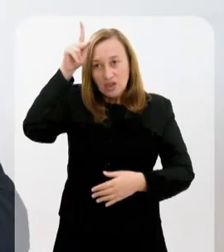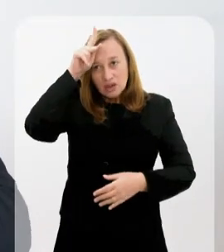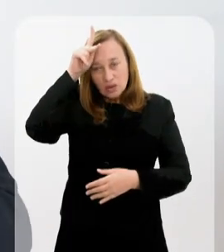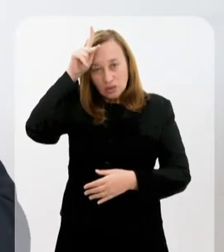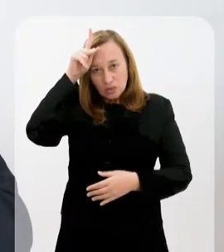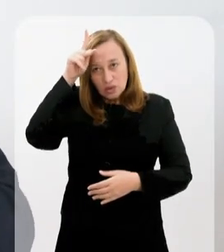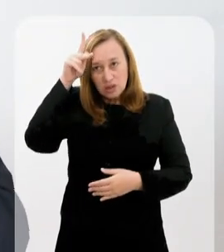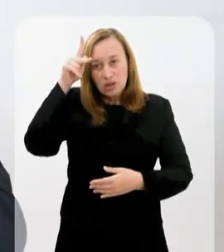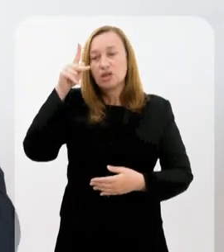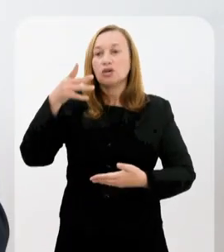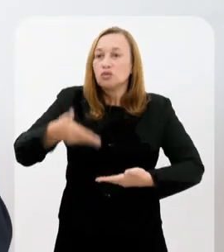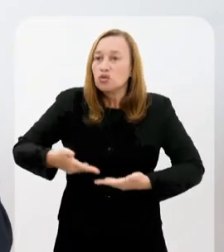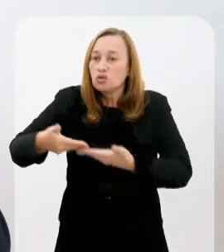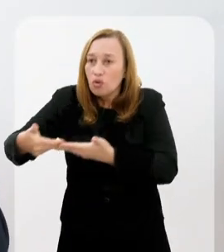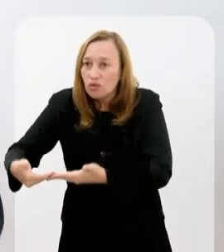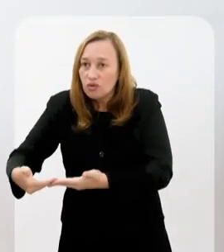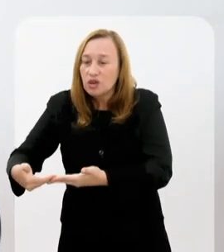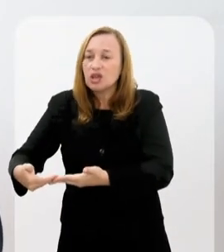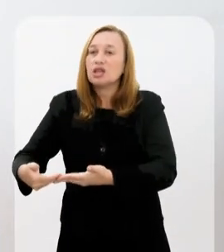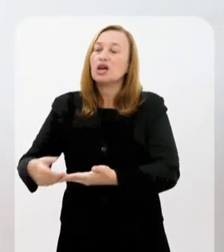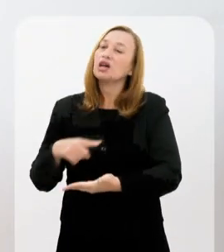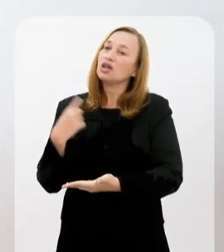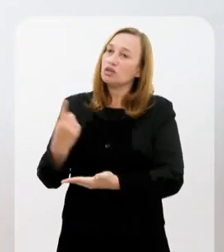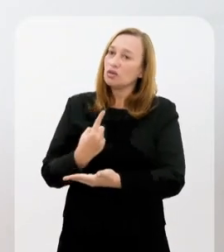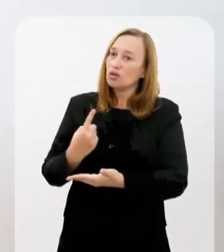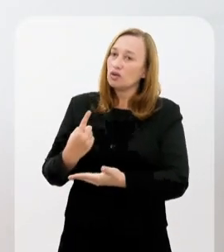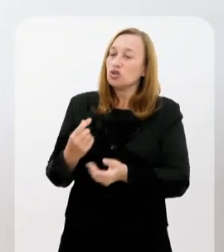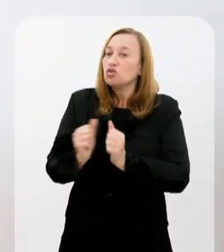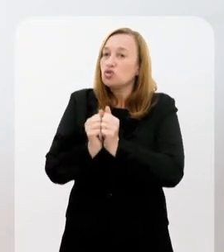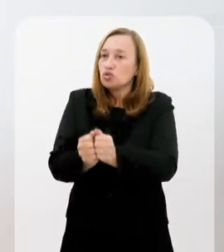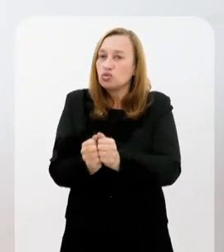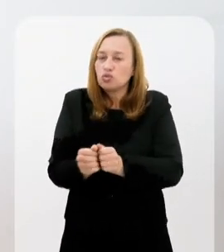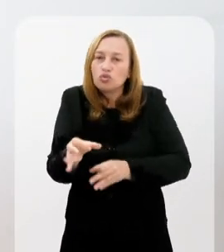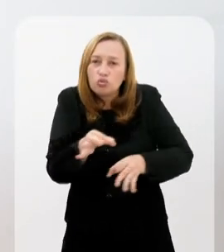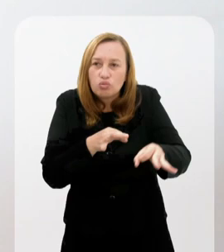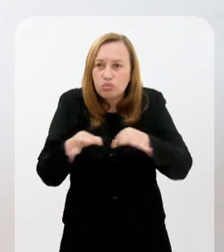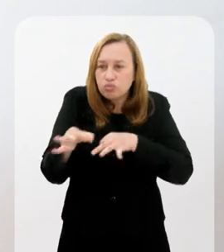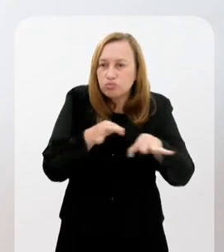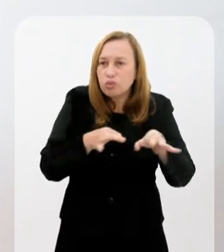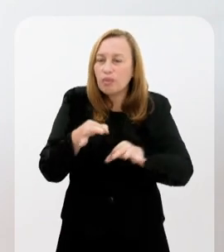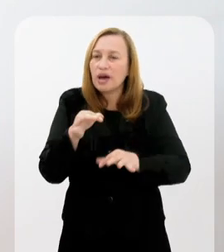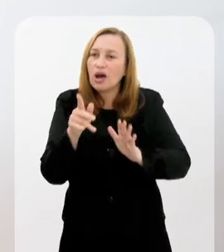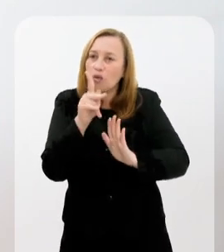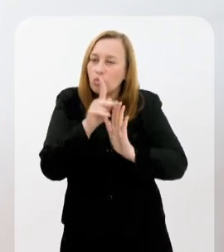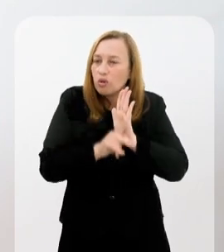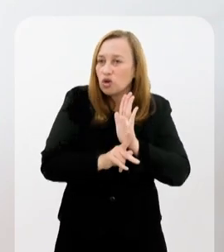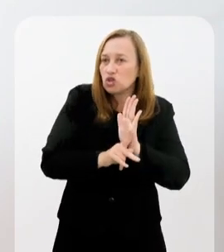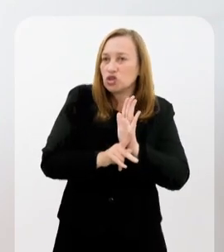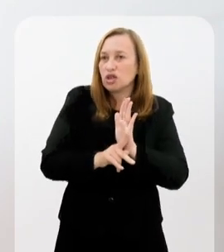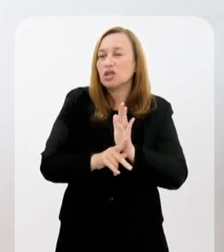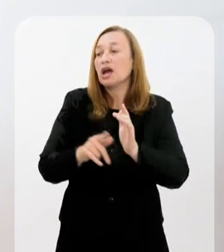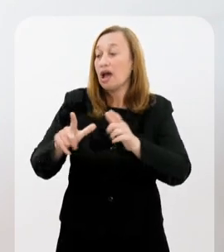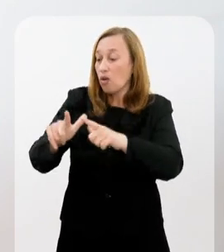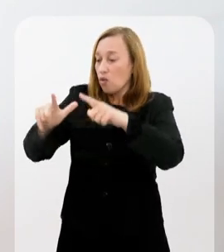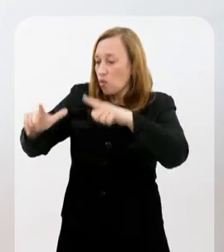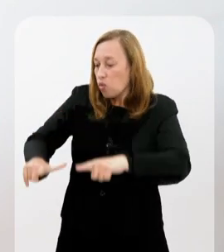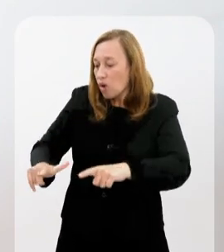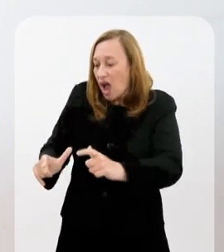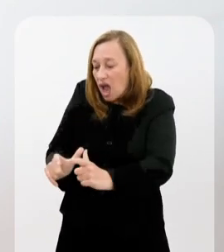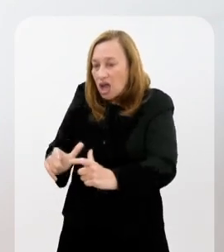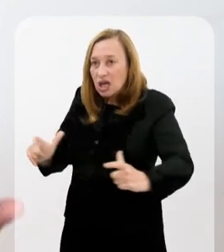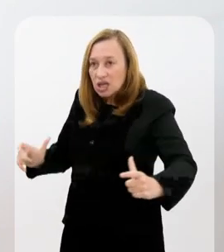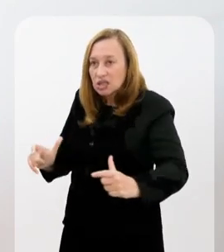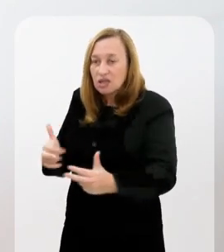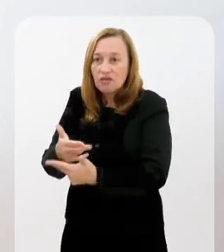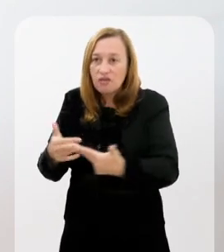Então, a prefeitura procura a gente e a gente se coloca à disposição para construir um projeto em conjunto, porque aquela área é muito grande. Obviamente, ali tem